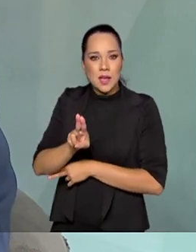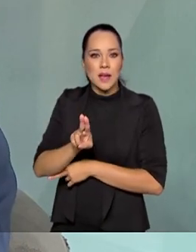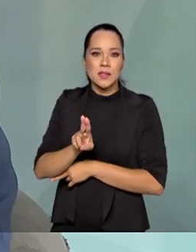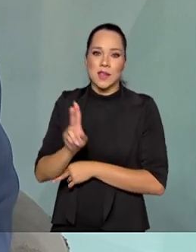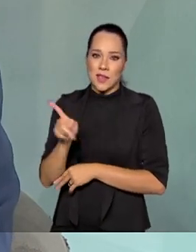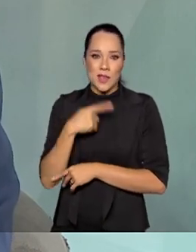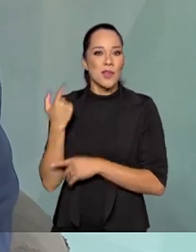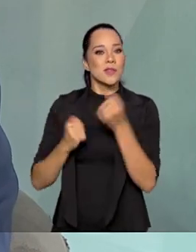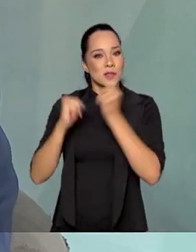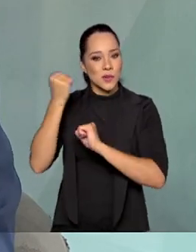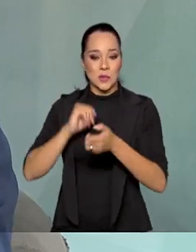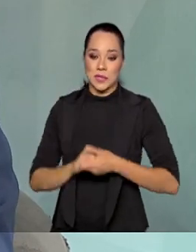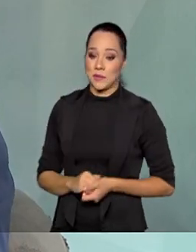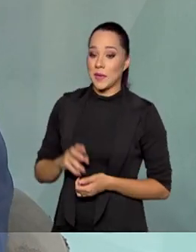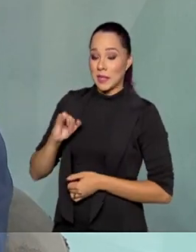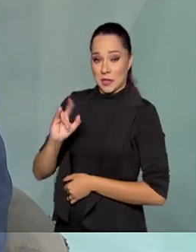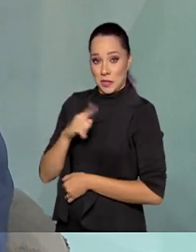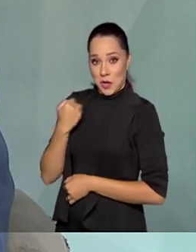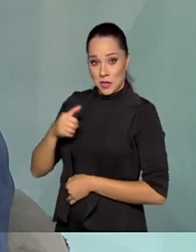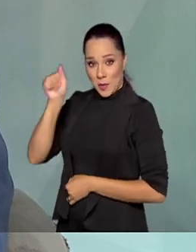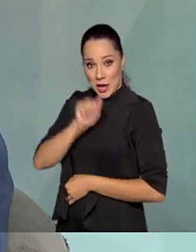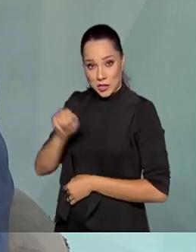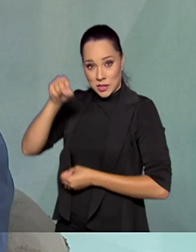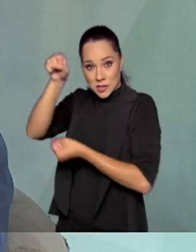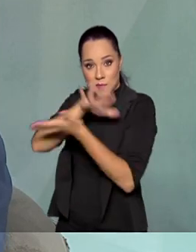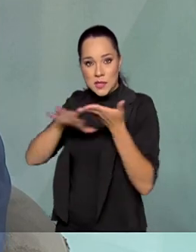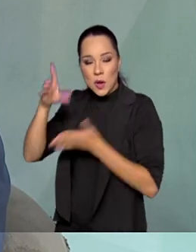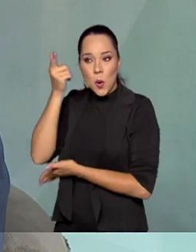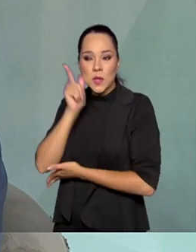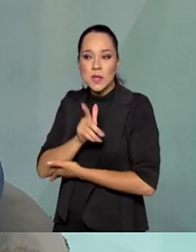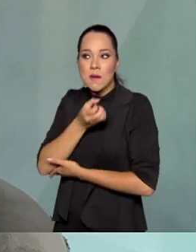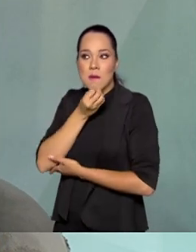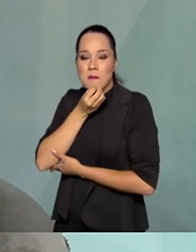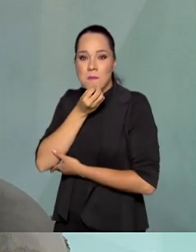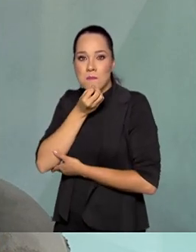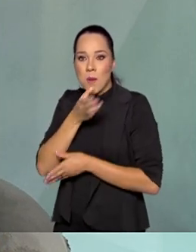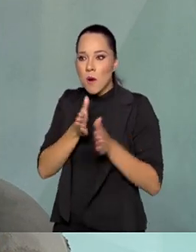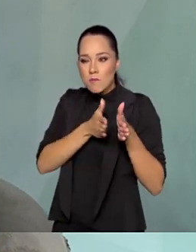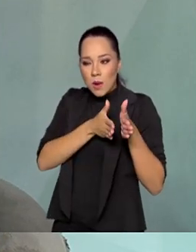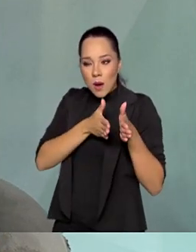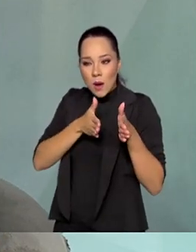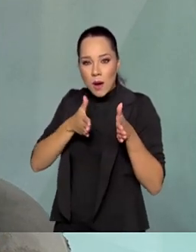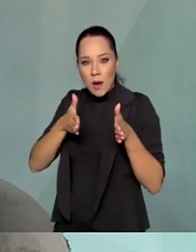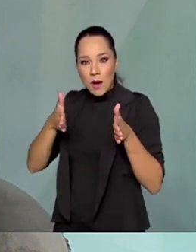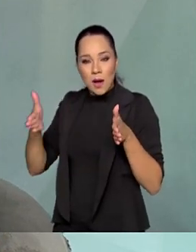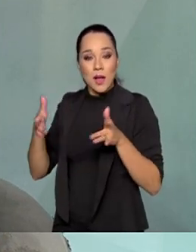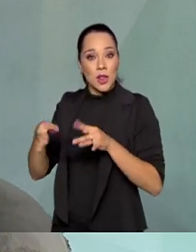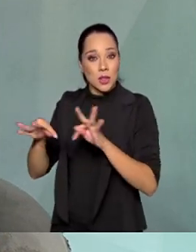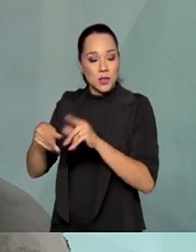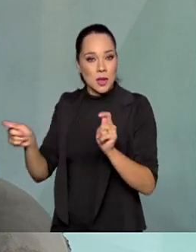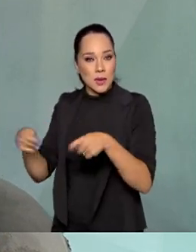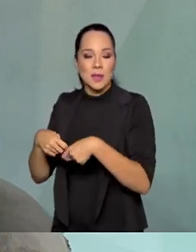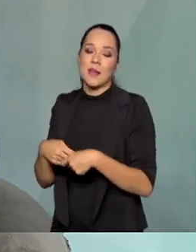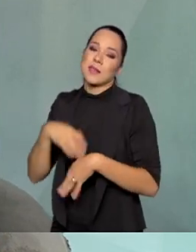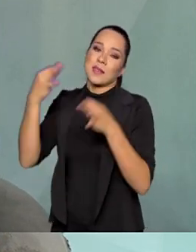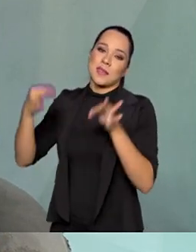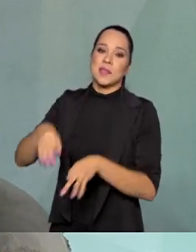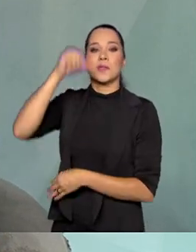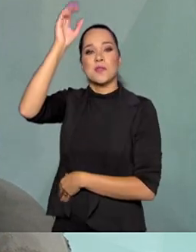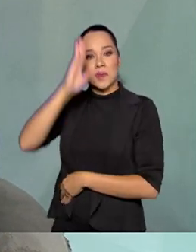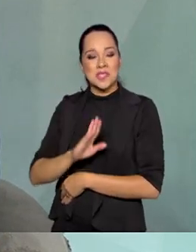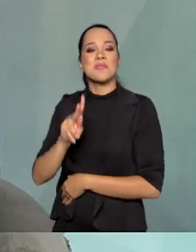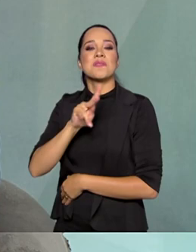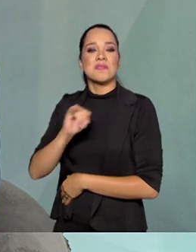nossas indústrias. Então, se nós, como agência espacial, conseguimos dar uma boa liga em todas essas capacidades, eu tenho certeza que o Brasil